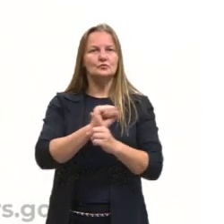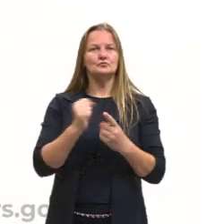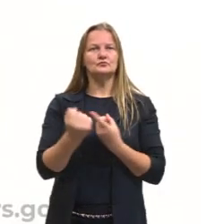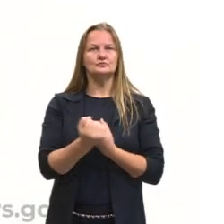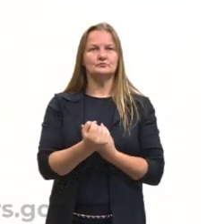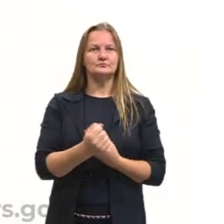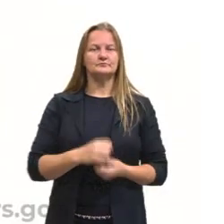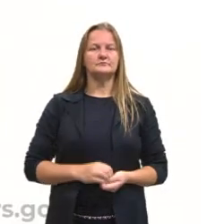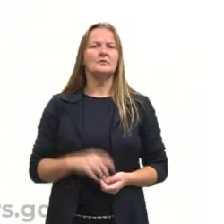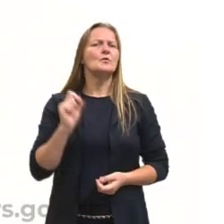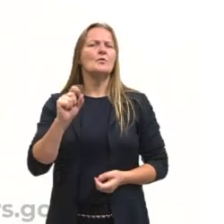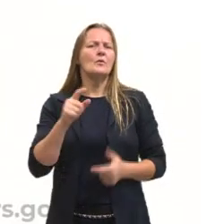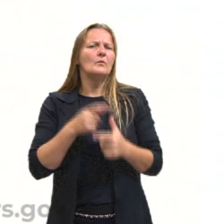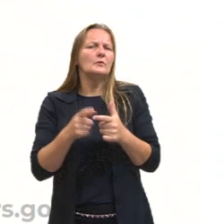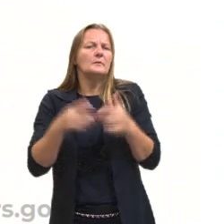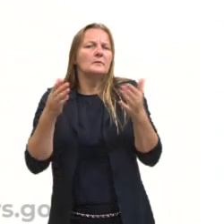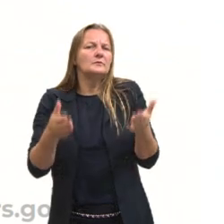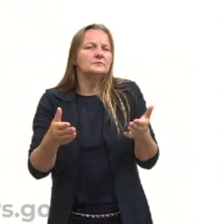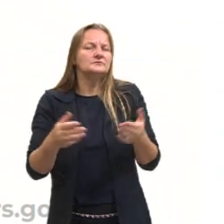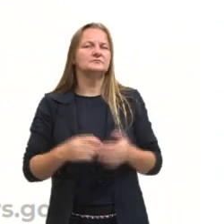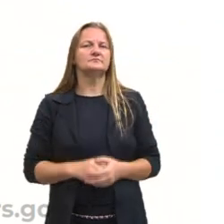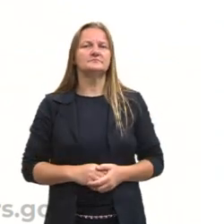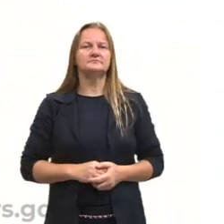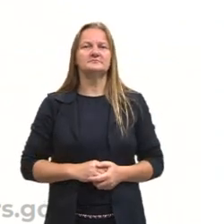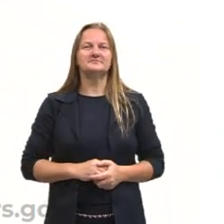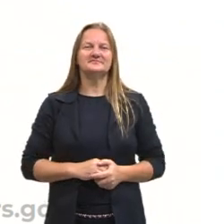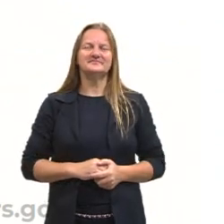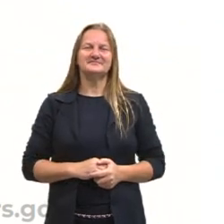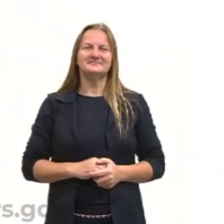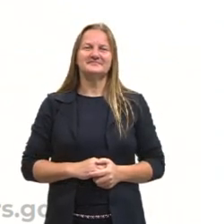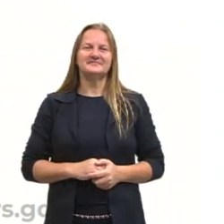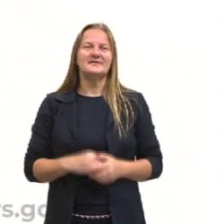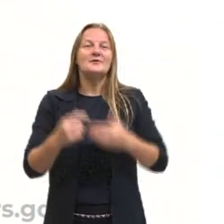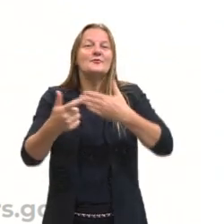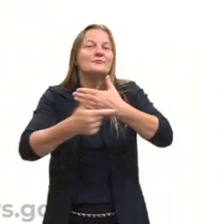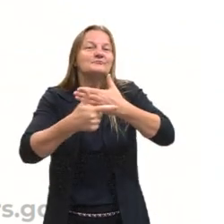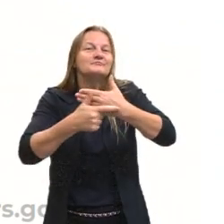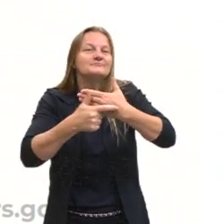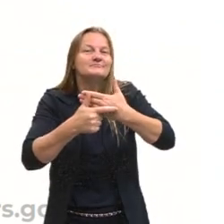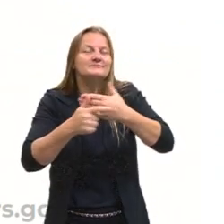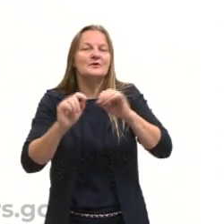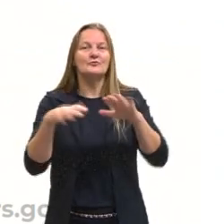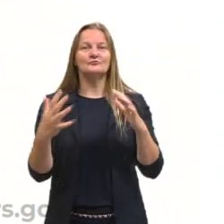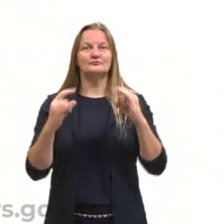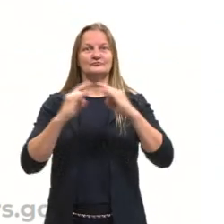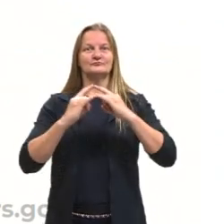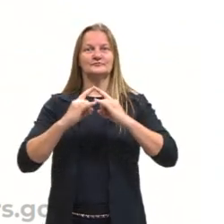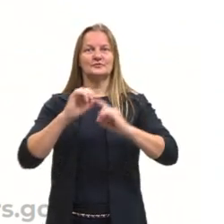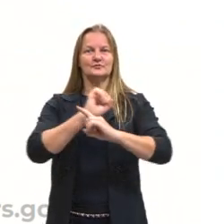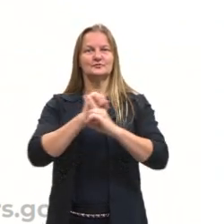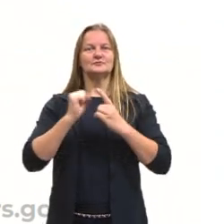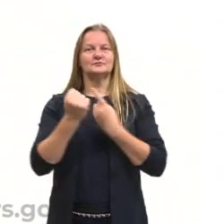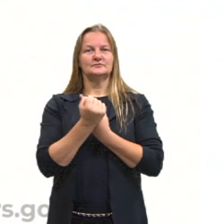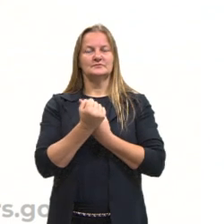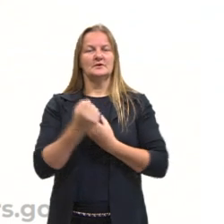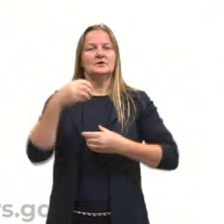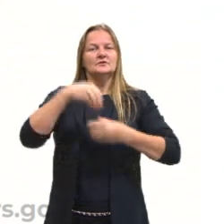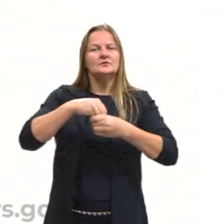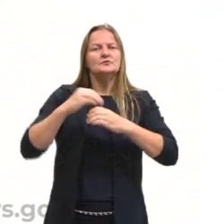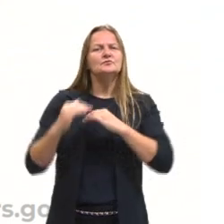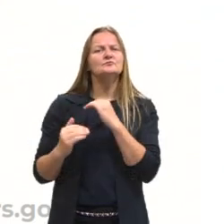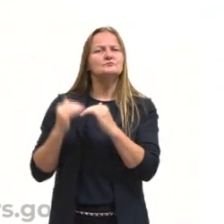Qual o problema da nossa aula? Olha, qual é o papel das instituições sociais no